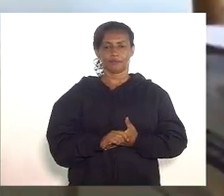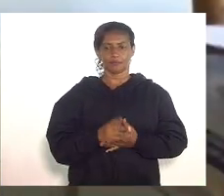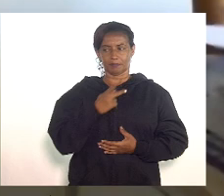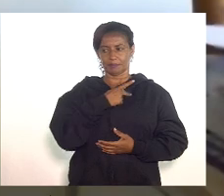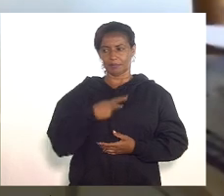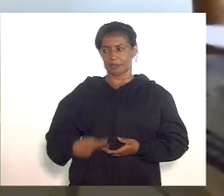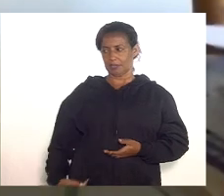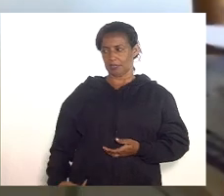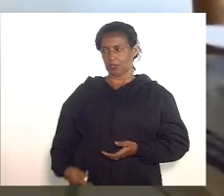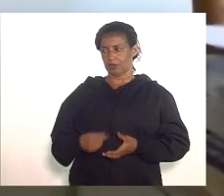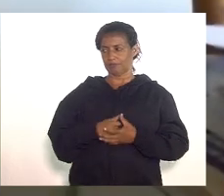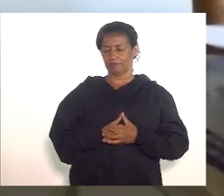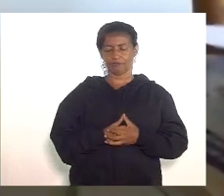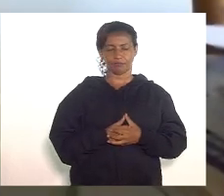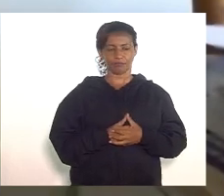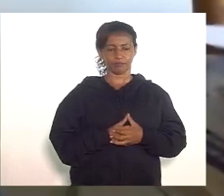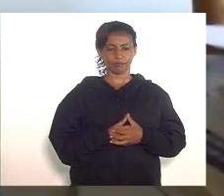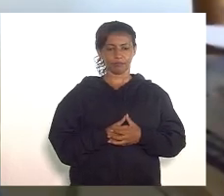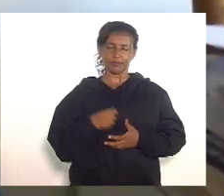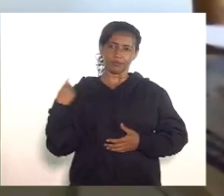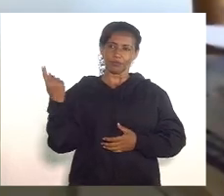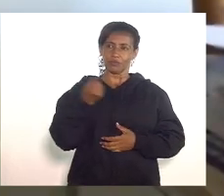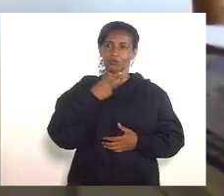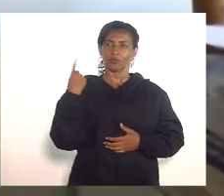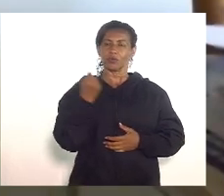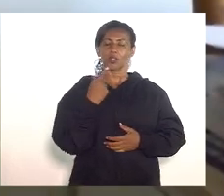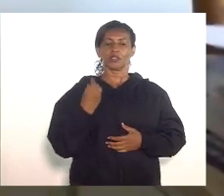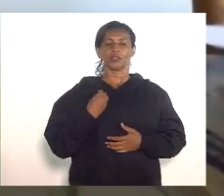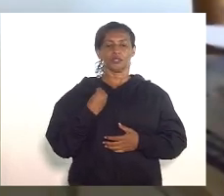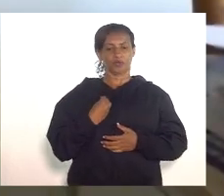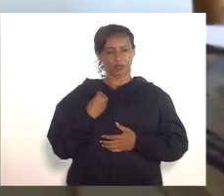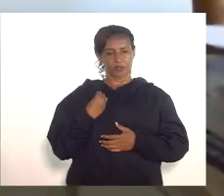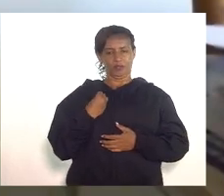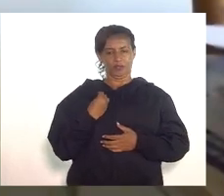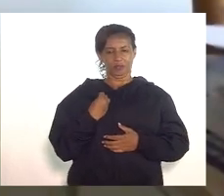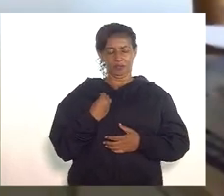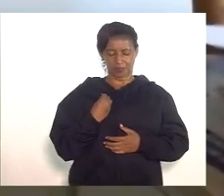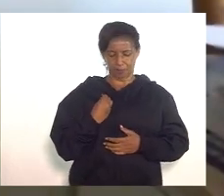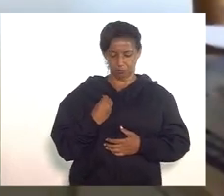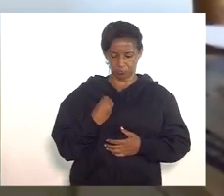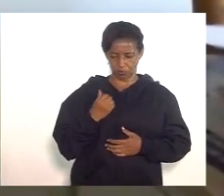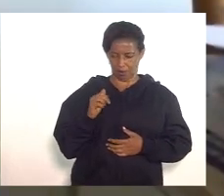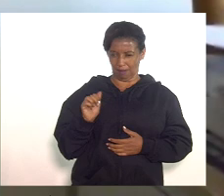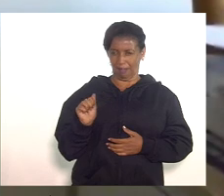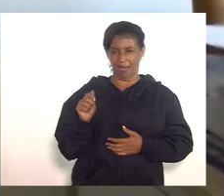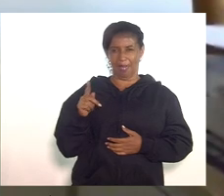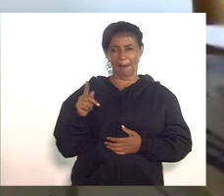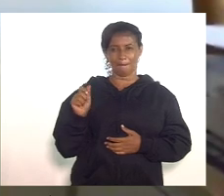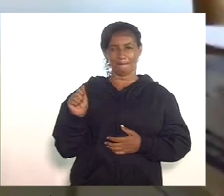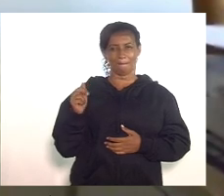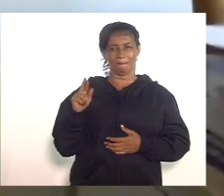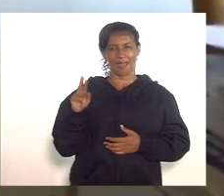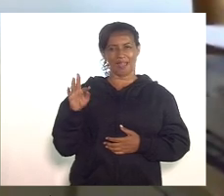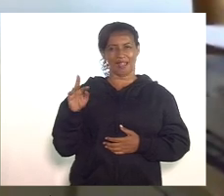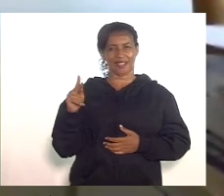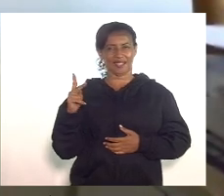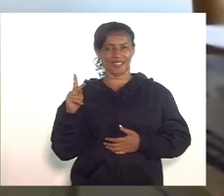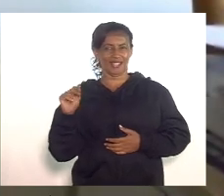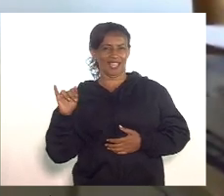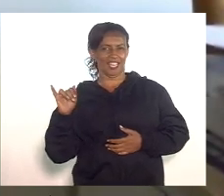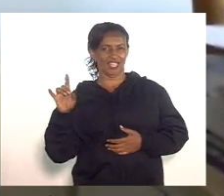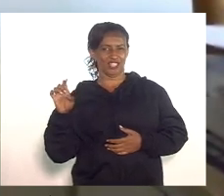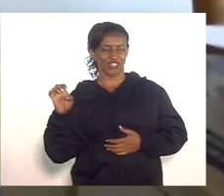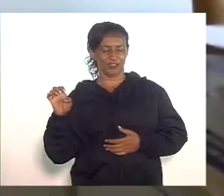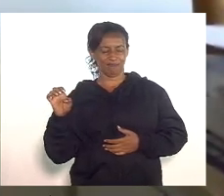presidente nós vivemos uma partagem social e dentro dessa